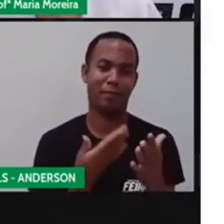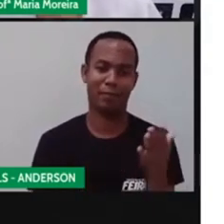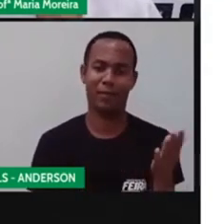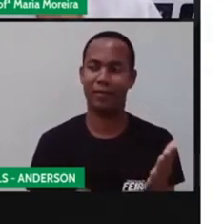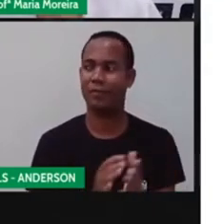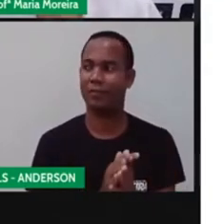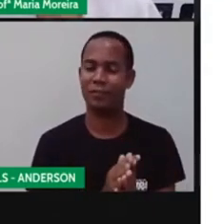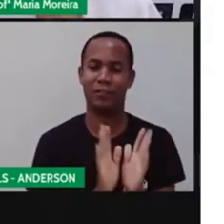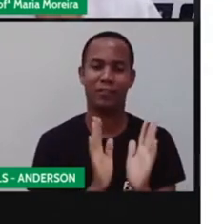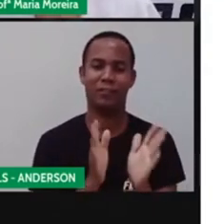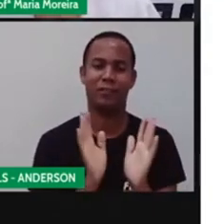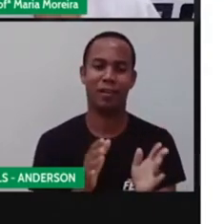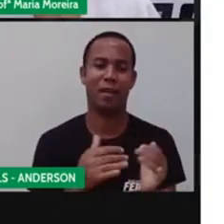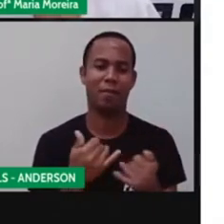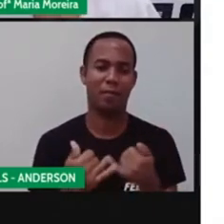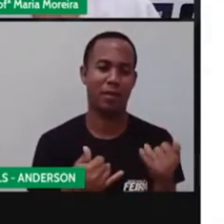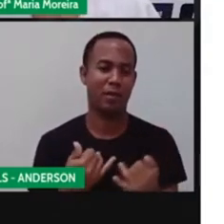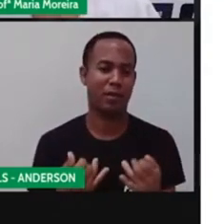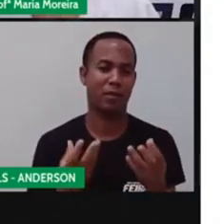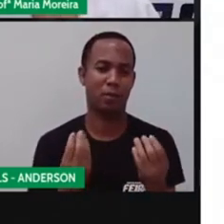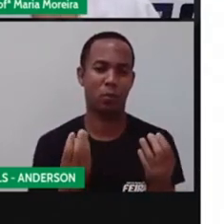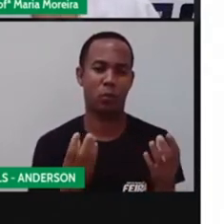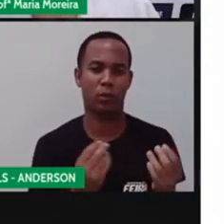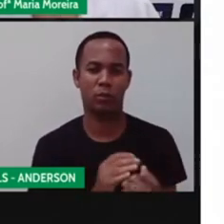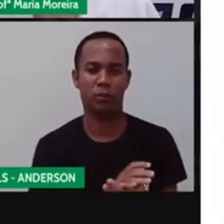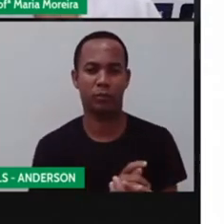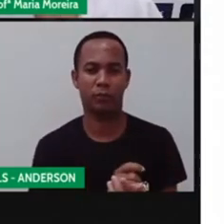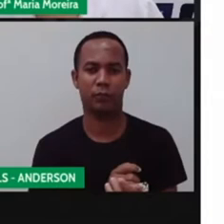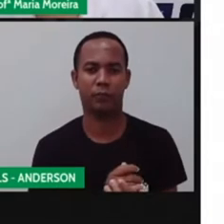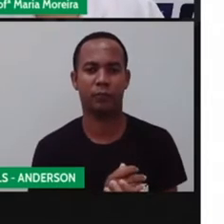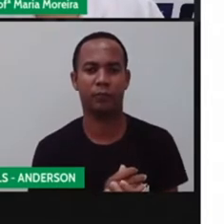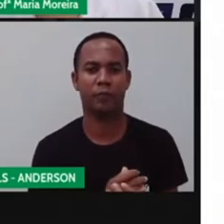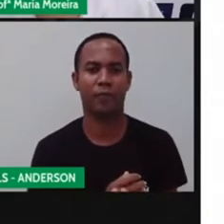Já brinquei muito também. Foi um dos primeiros jogos de tabuleiro que eu tive.